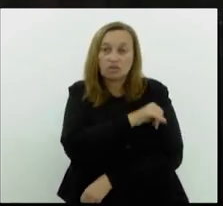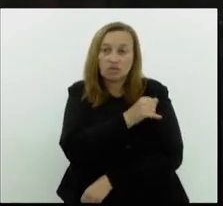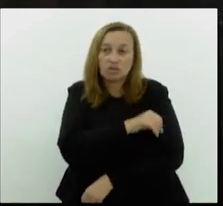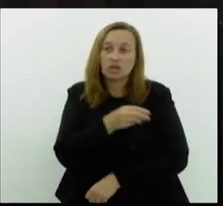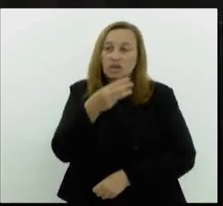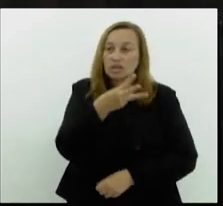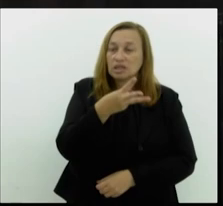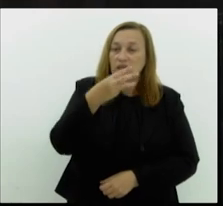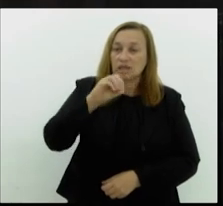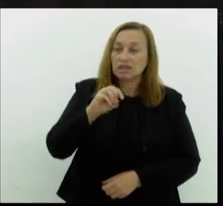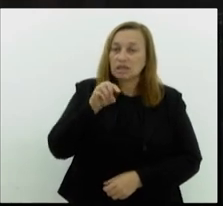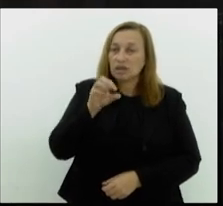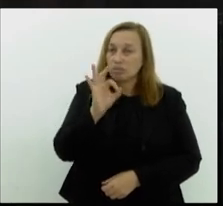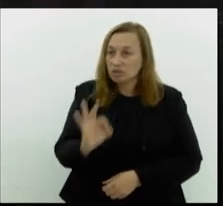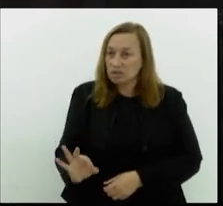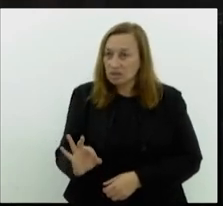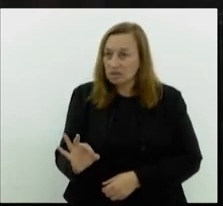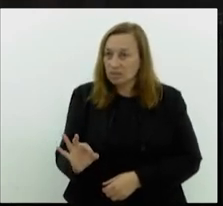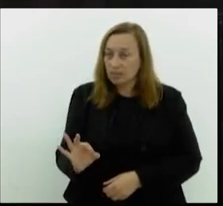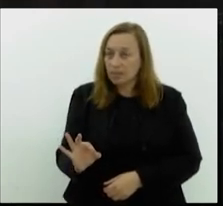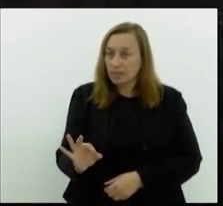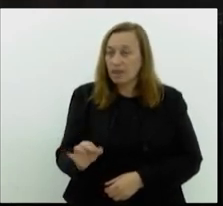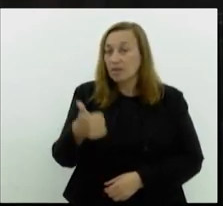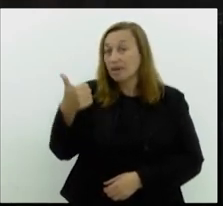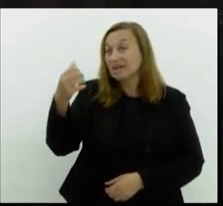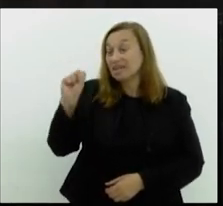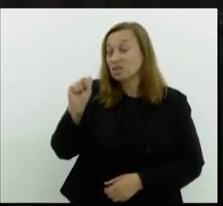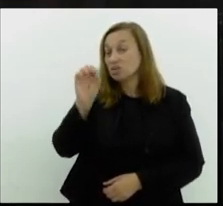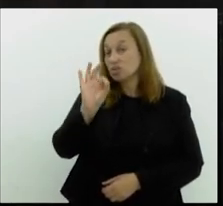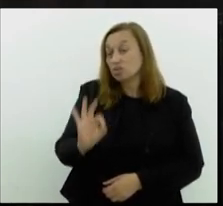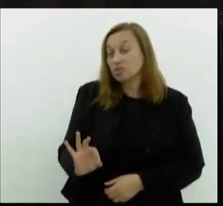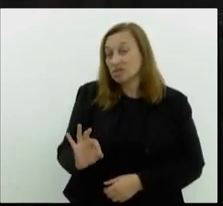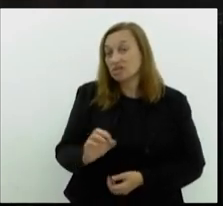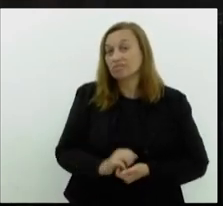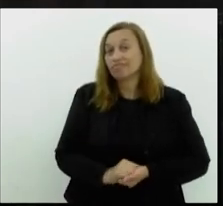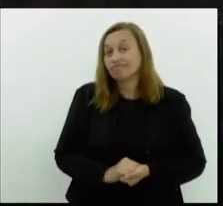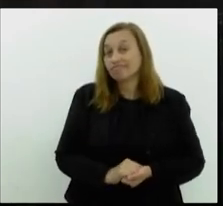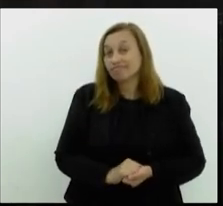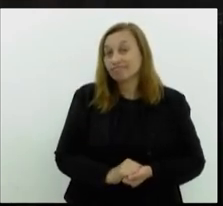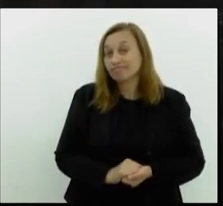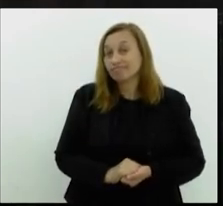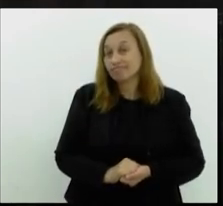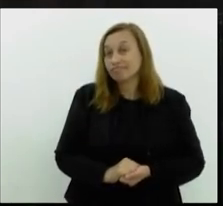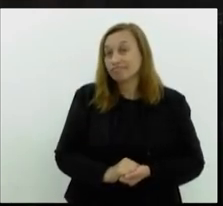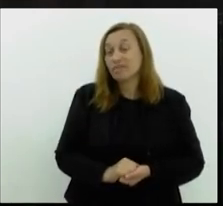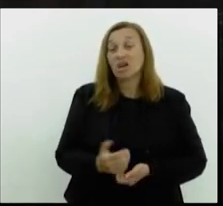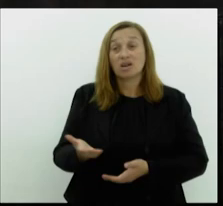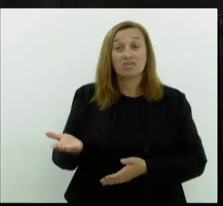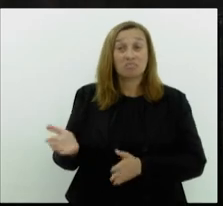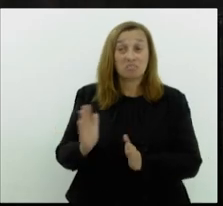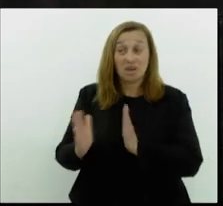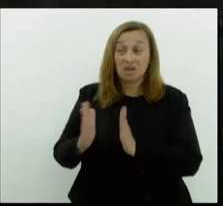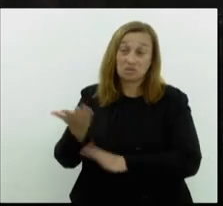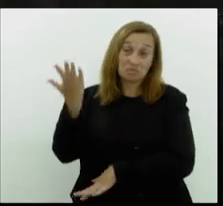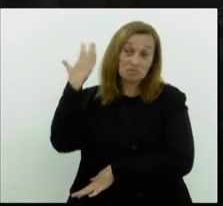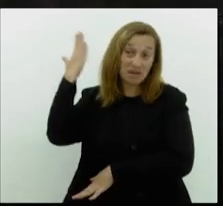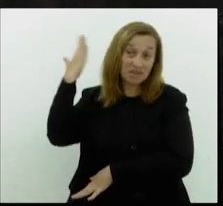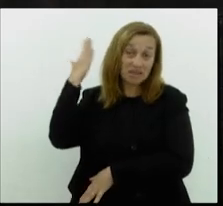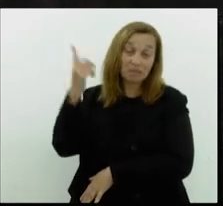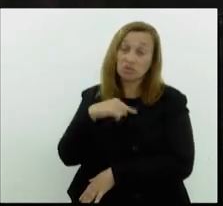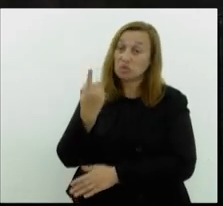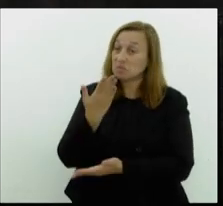de 30 pontos percentuais para 18 pontos percentuais. Naquela época, nós